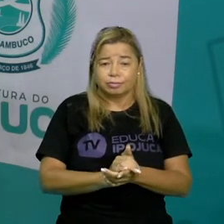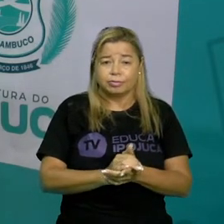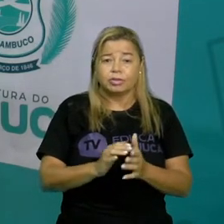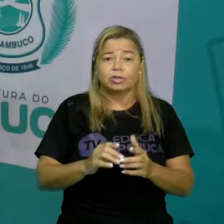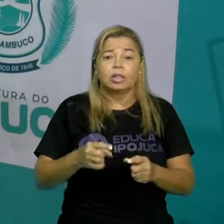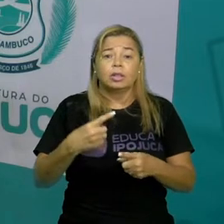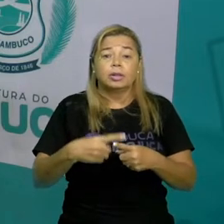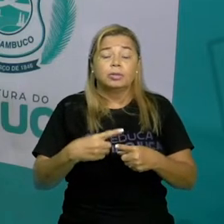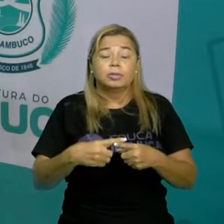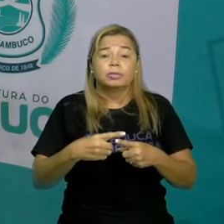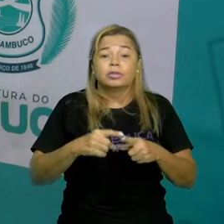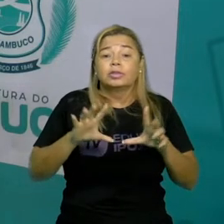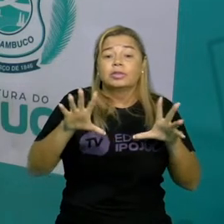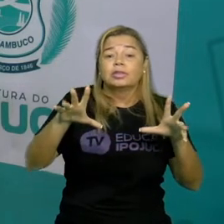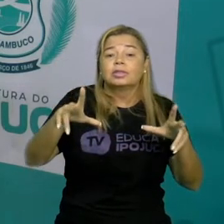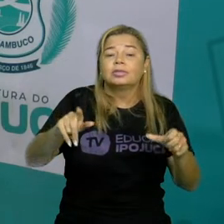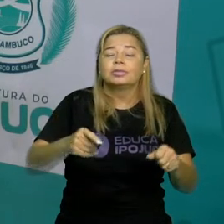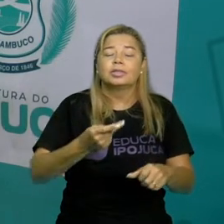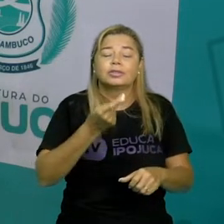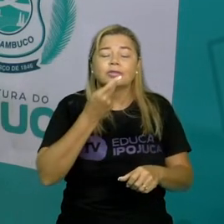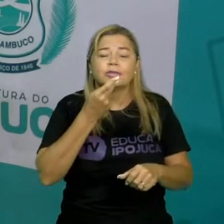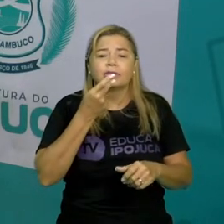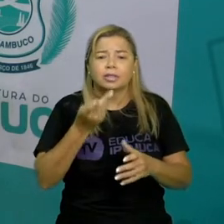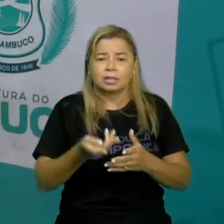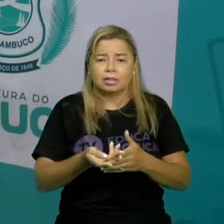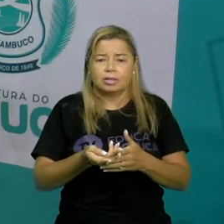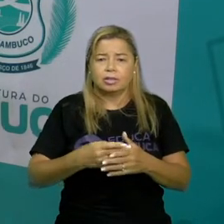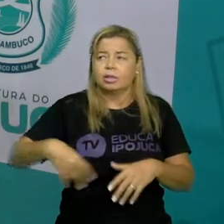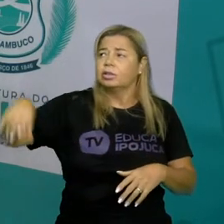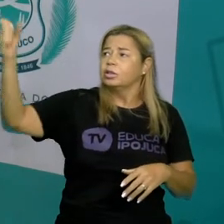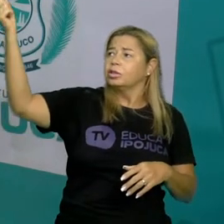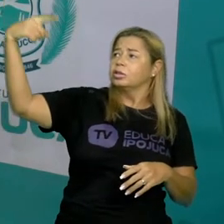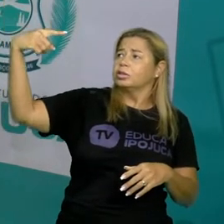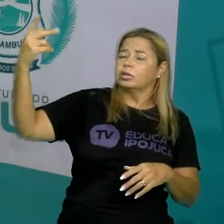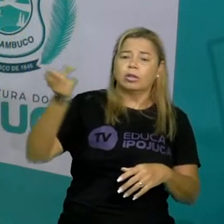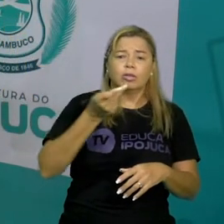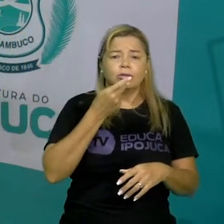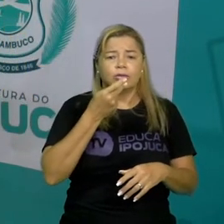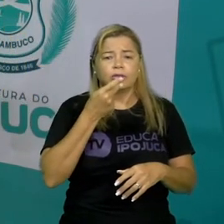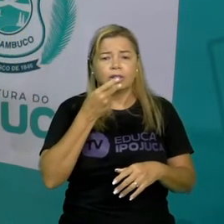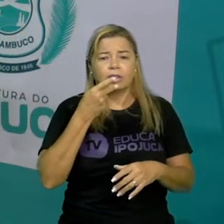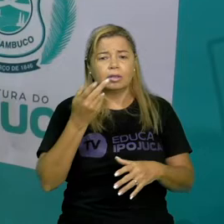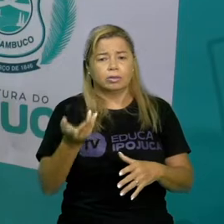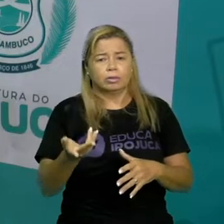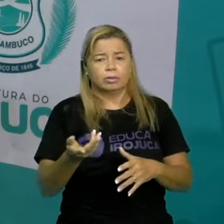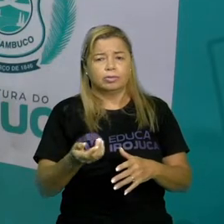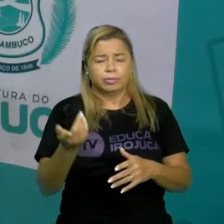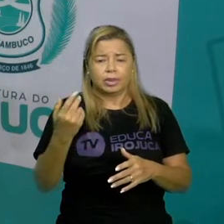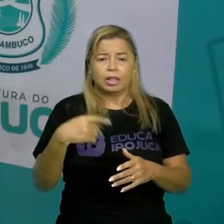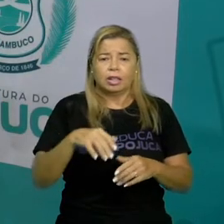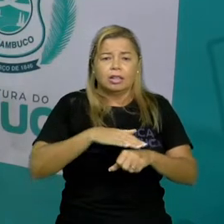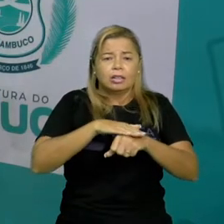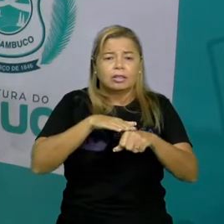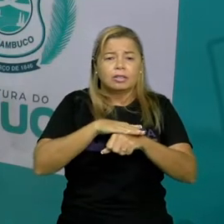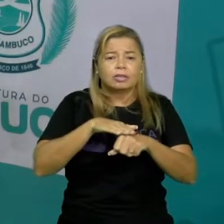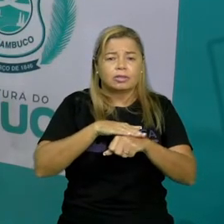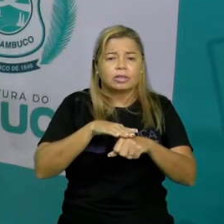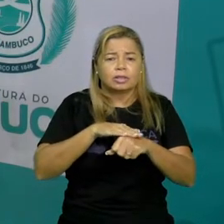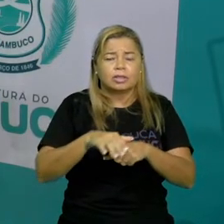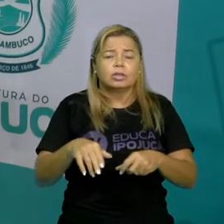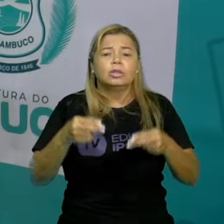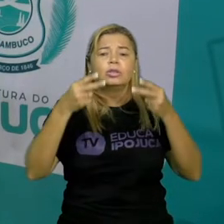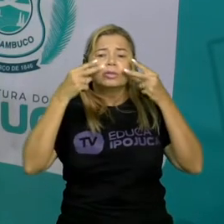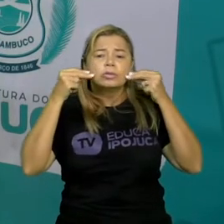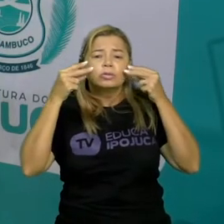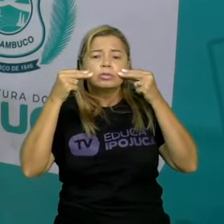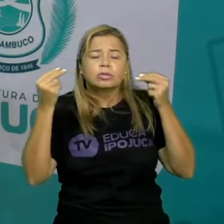os animais falam quando a formiguinha diz ó sol que é tão forte ela está falando com o sol o gato fala com